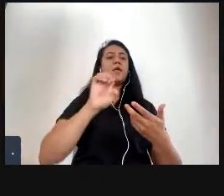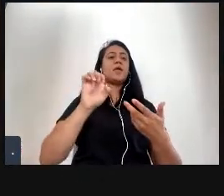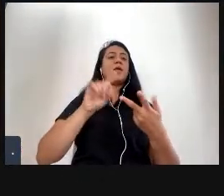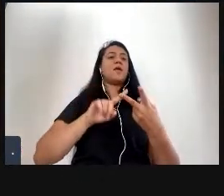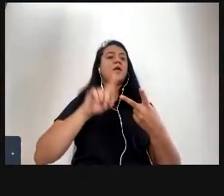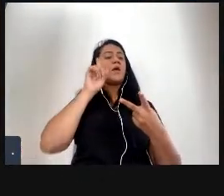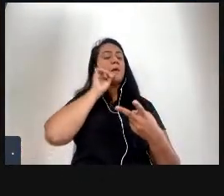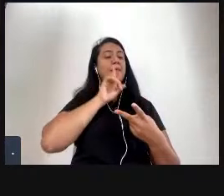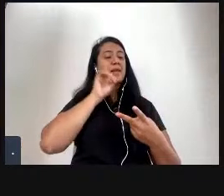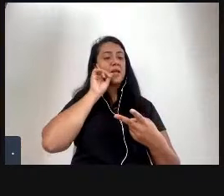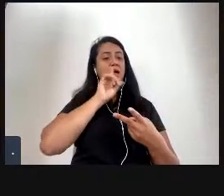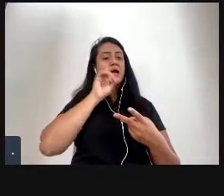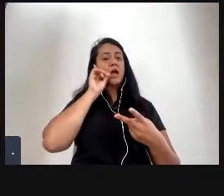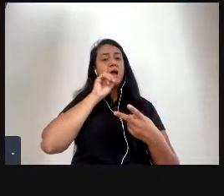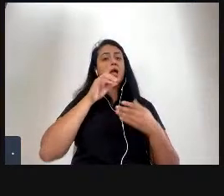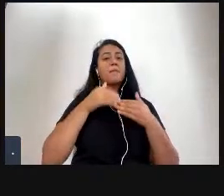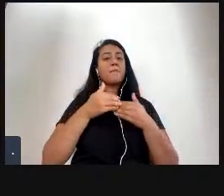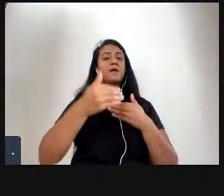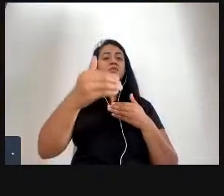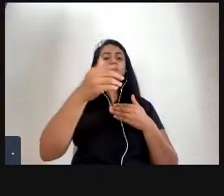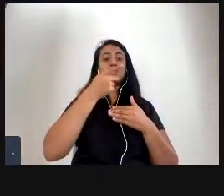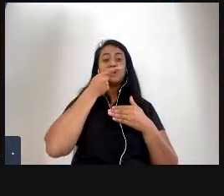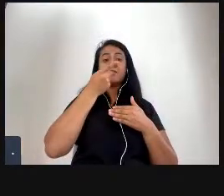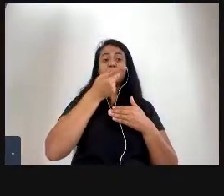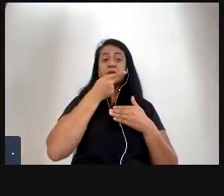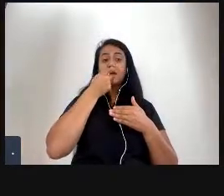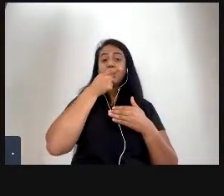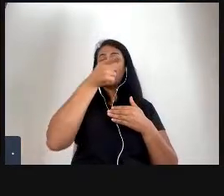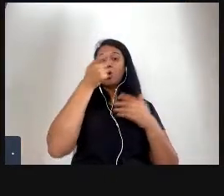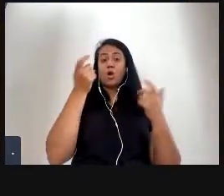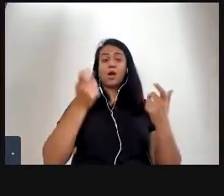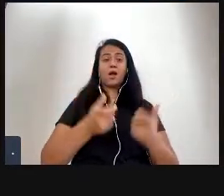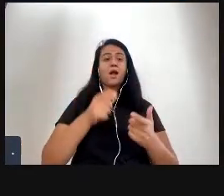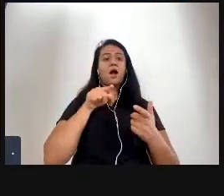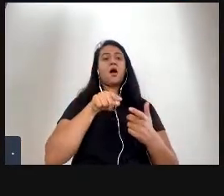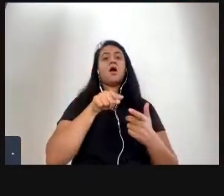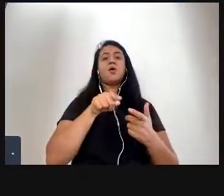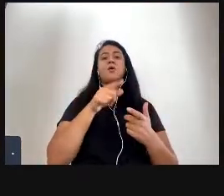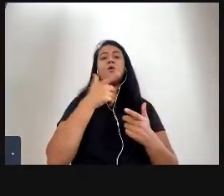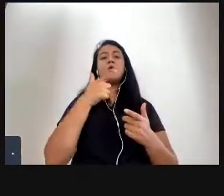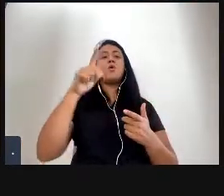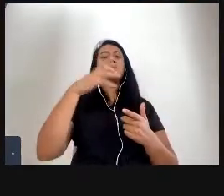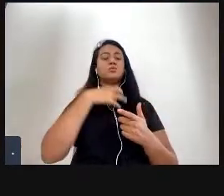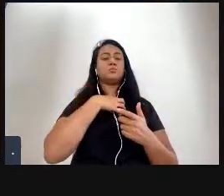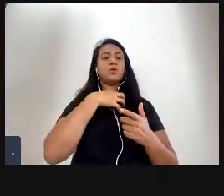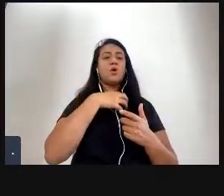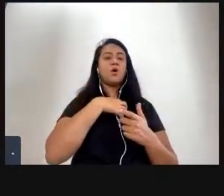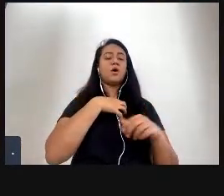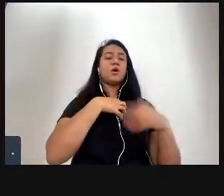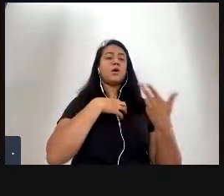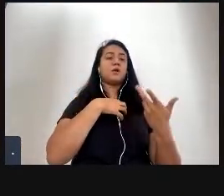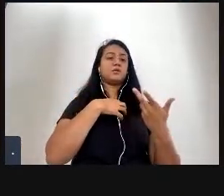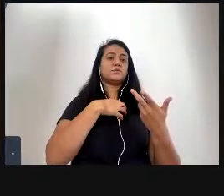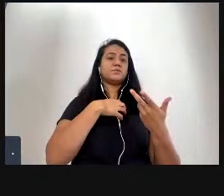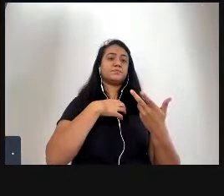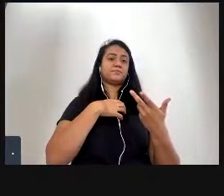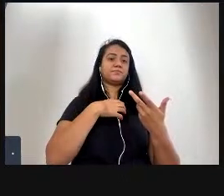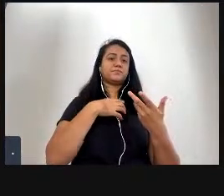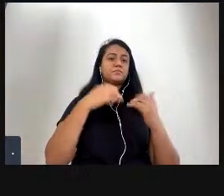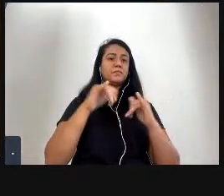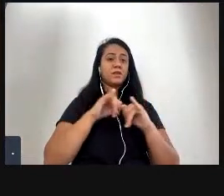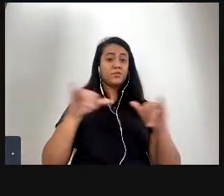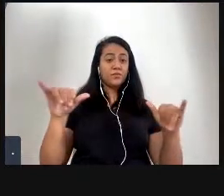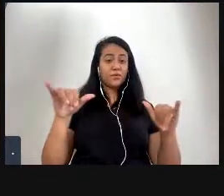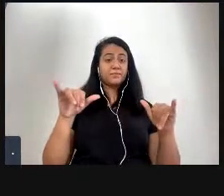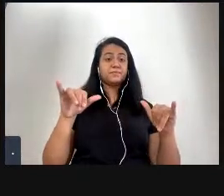vendo a partir de uma fala contundente local com outros modos de circulação produção recepção não somente